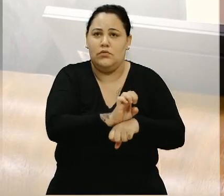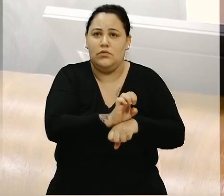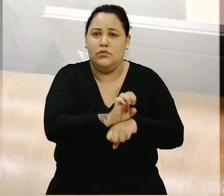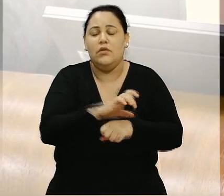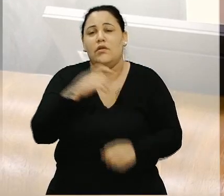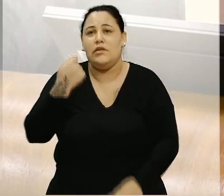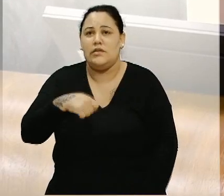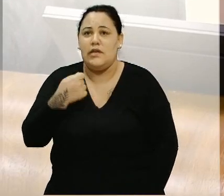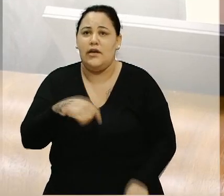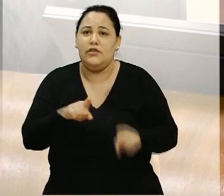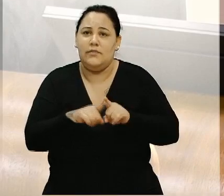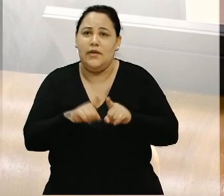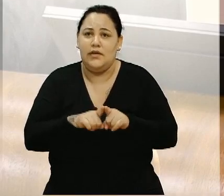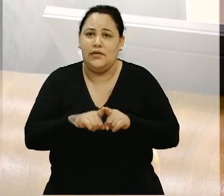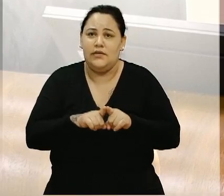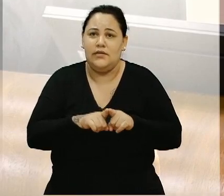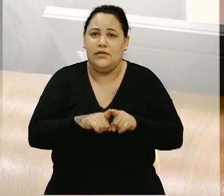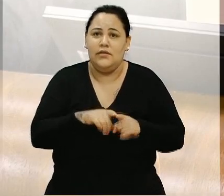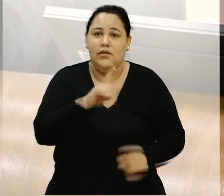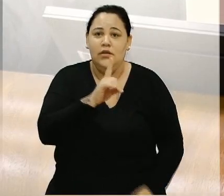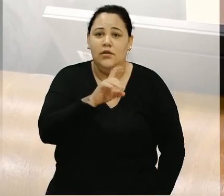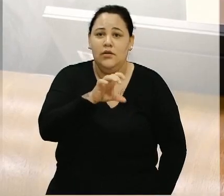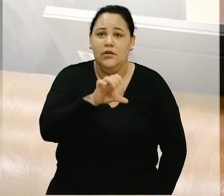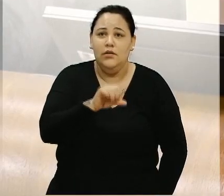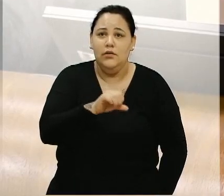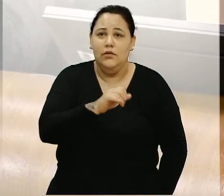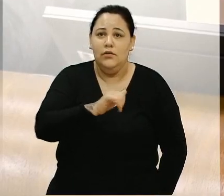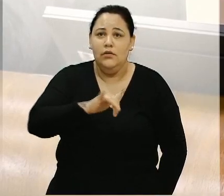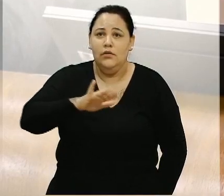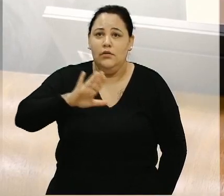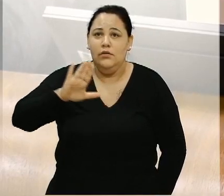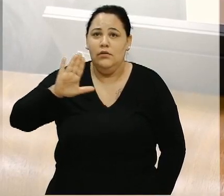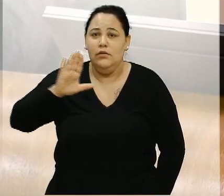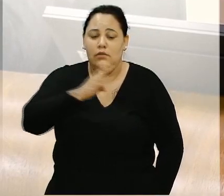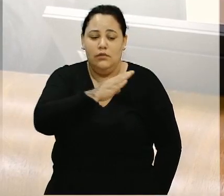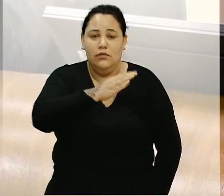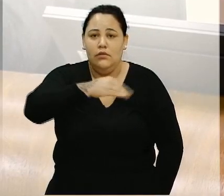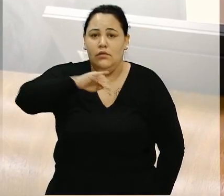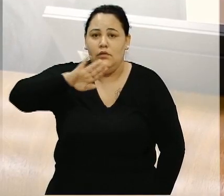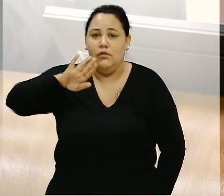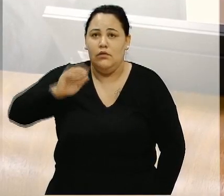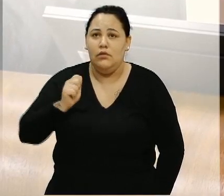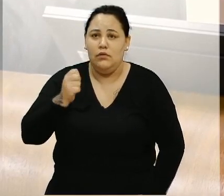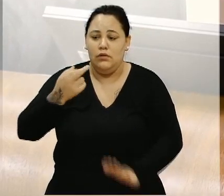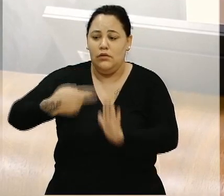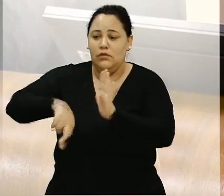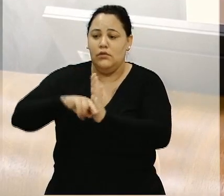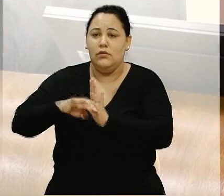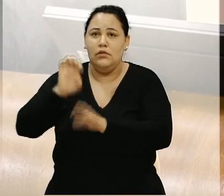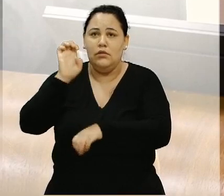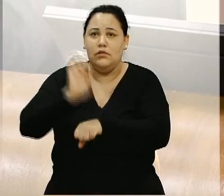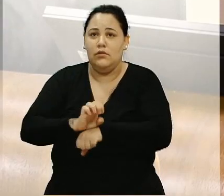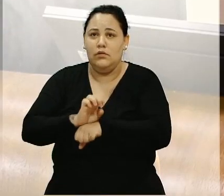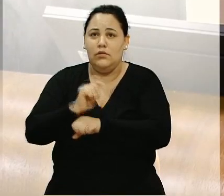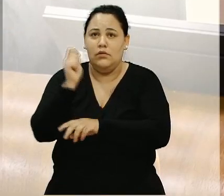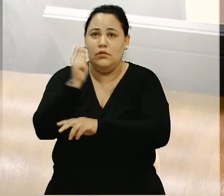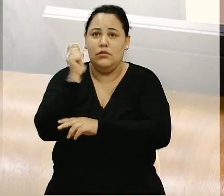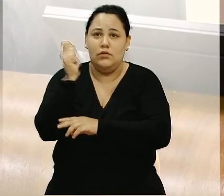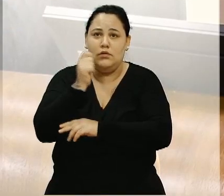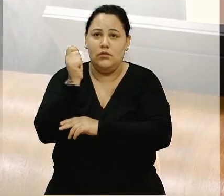iniciais são de 19 bilhões de reais para a reconstrução do Estado do Rio Grande do Sul. Inicial.